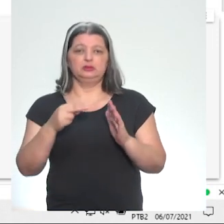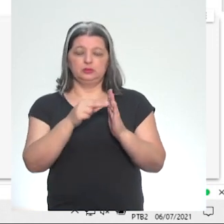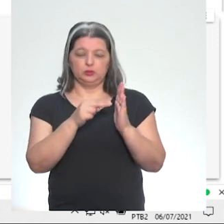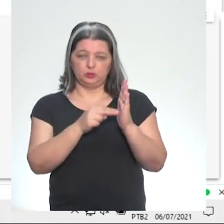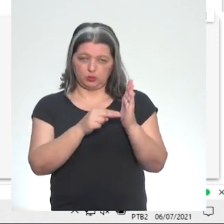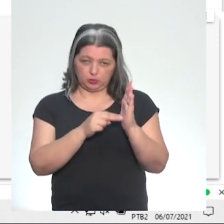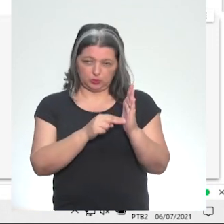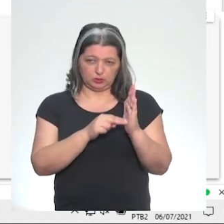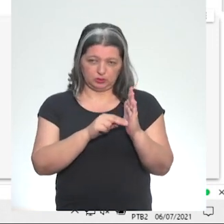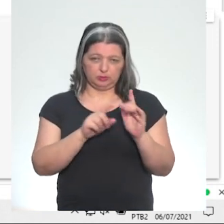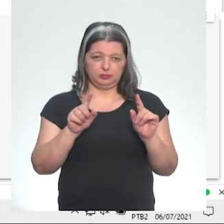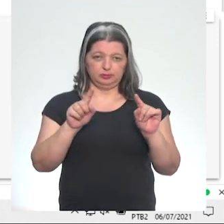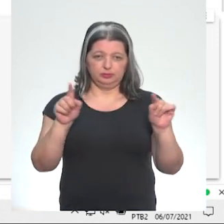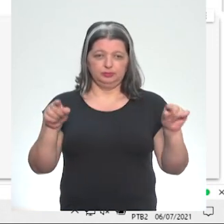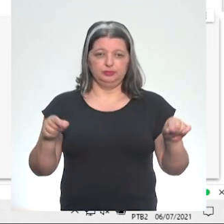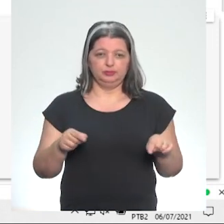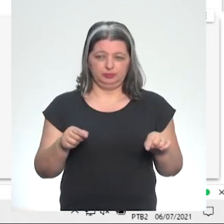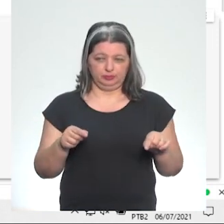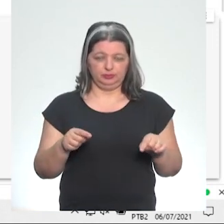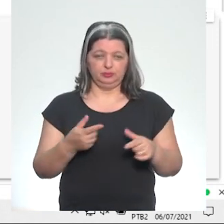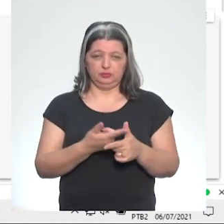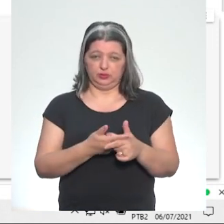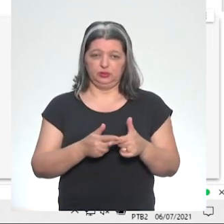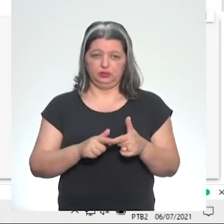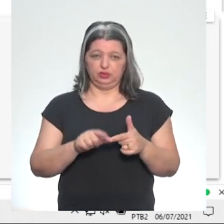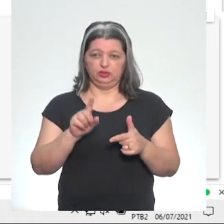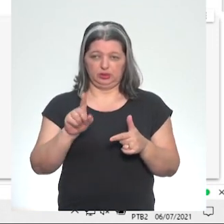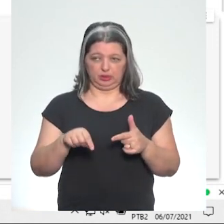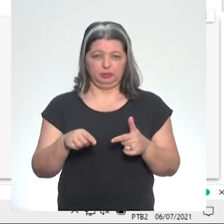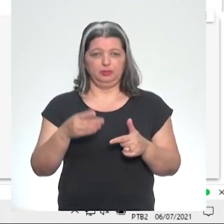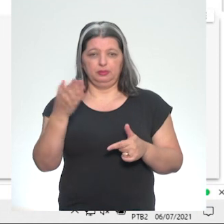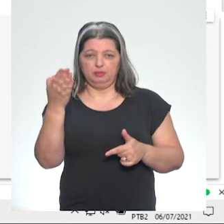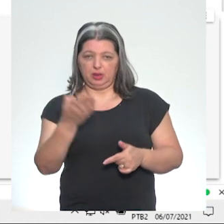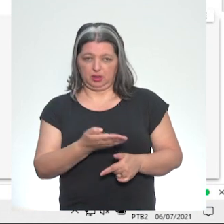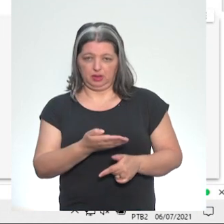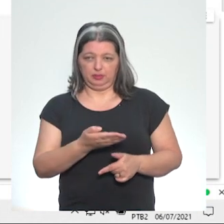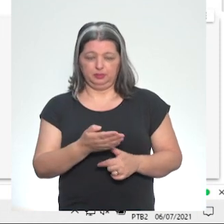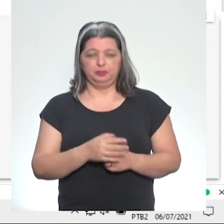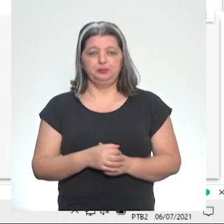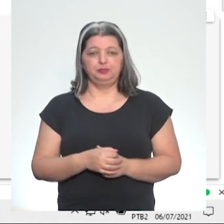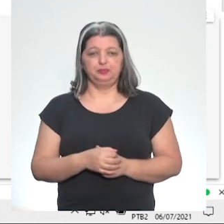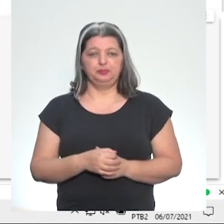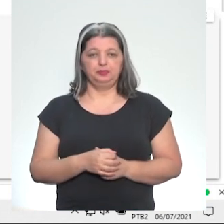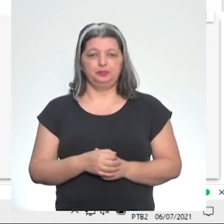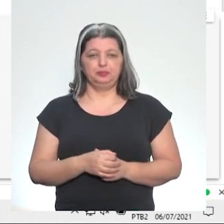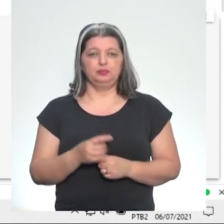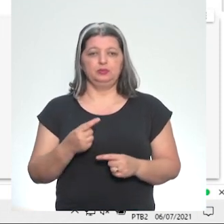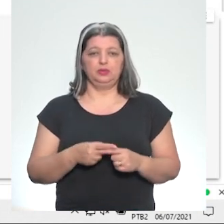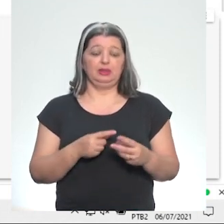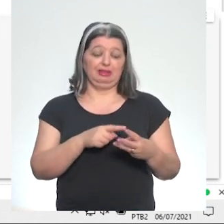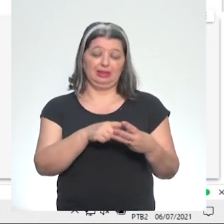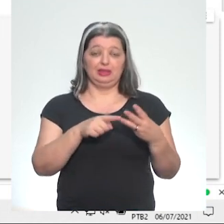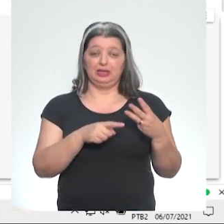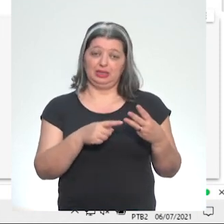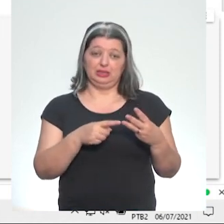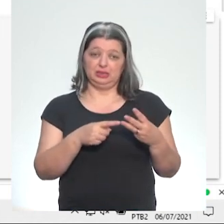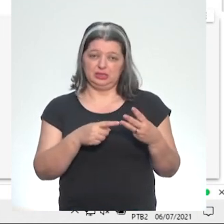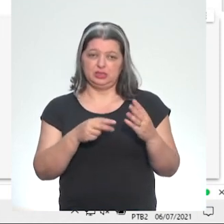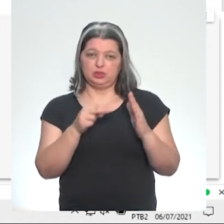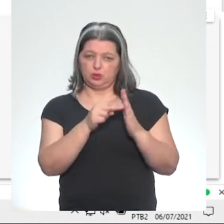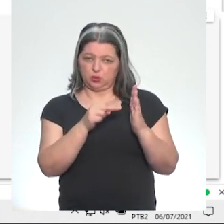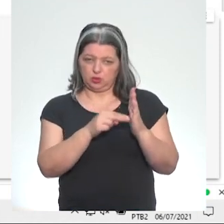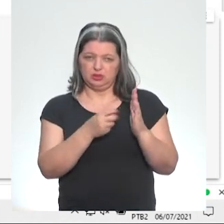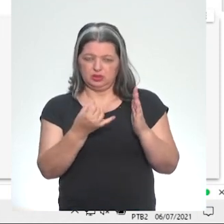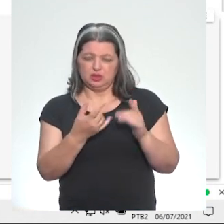dividido, no caso, o sinal de dividido é a barrinha lá, o tracinho, por 3, porque são 3 notas só. Se eu quiser dividir por 2, eu